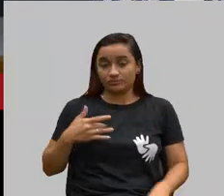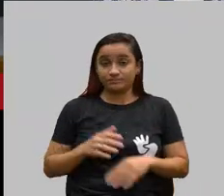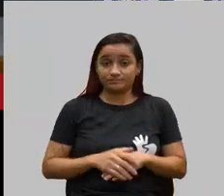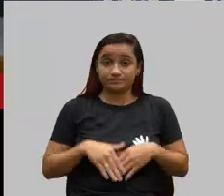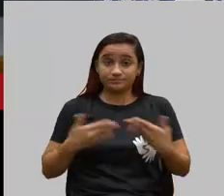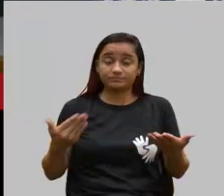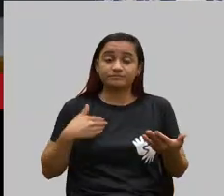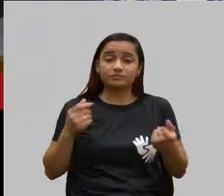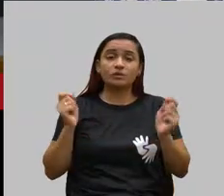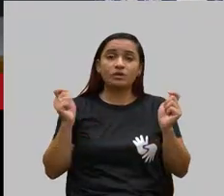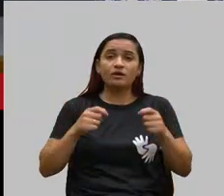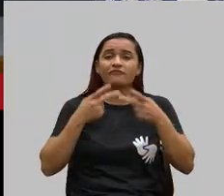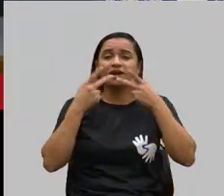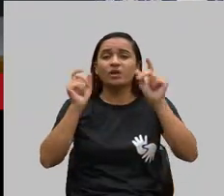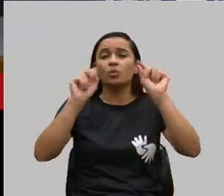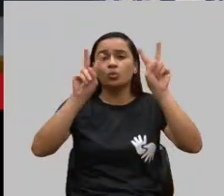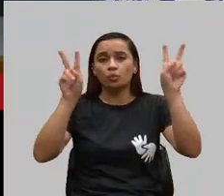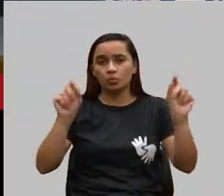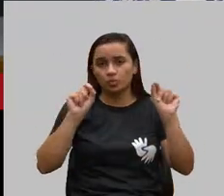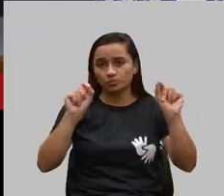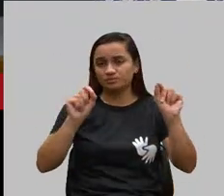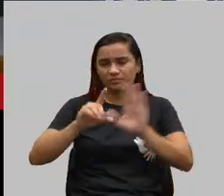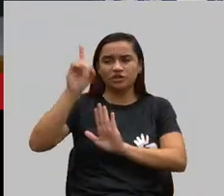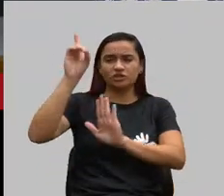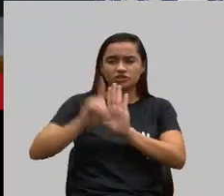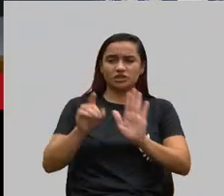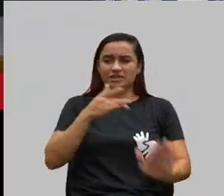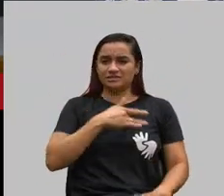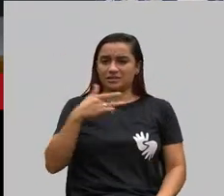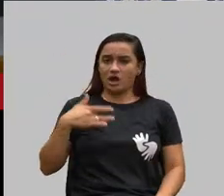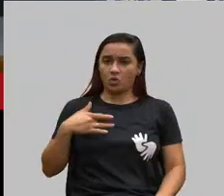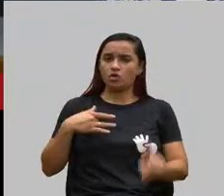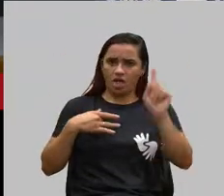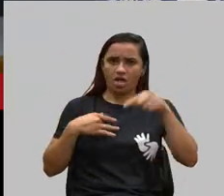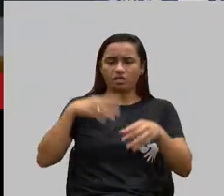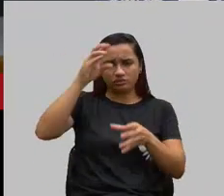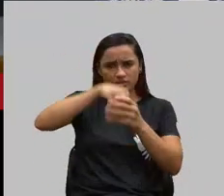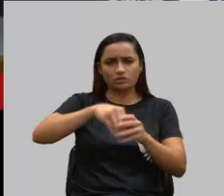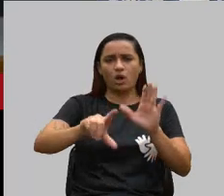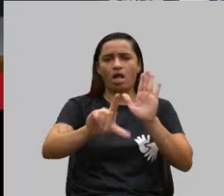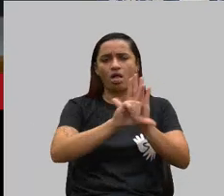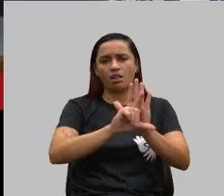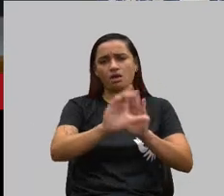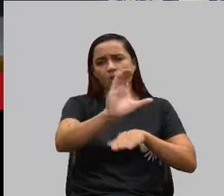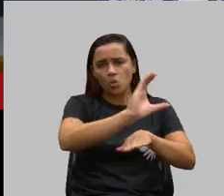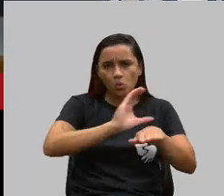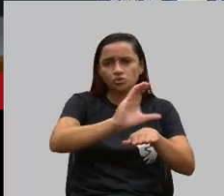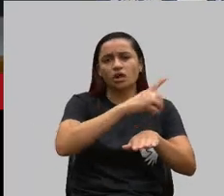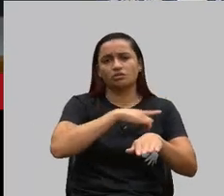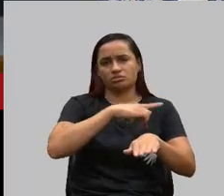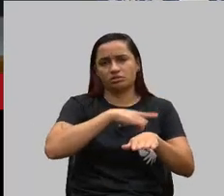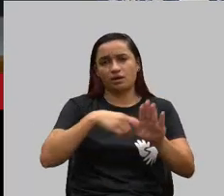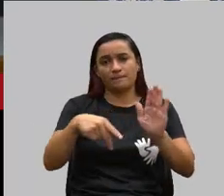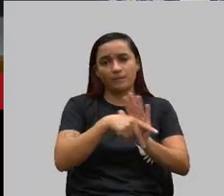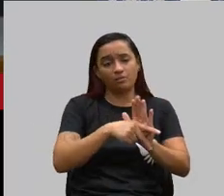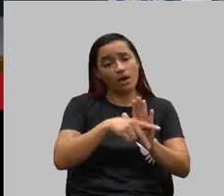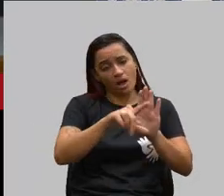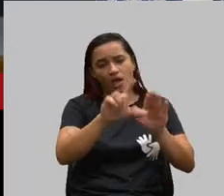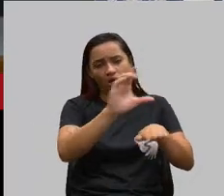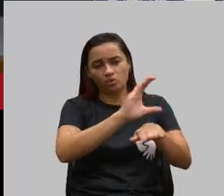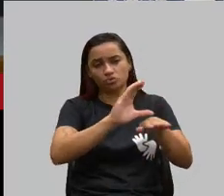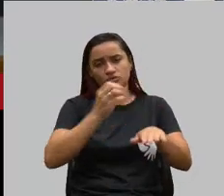o seguinte, o direito à saúde é um direito constitucional garantido pela nossa Constituição de 1988.